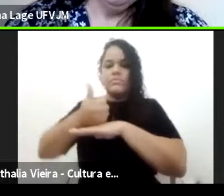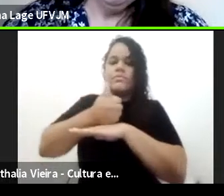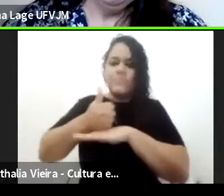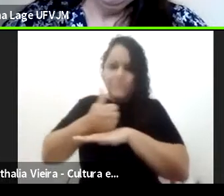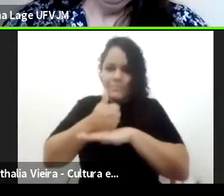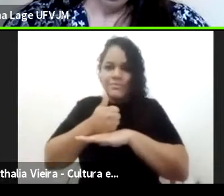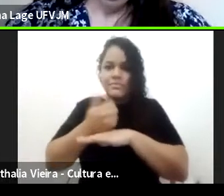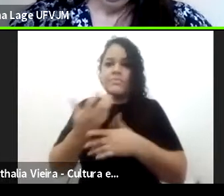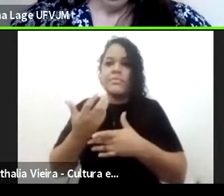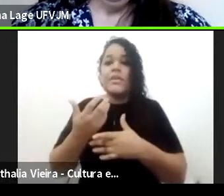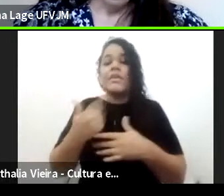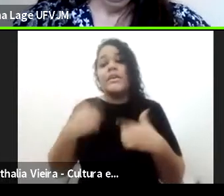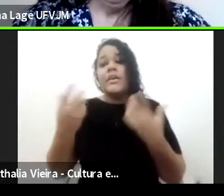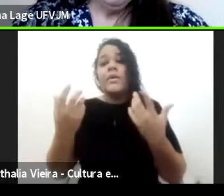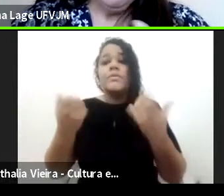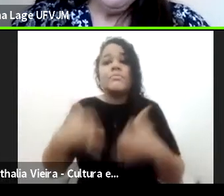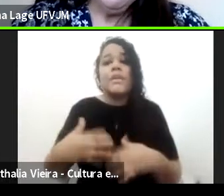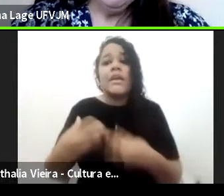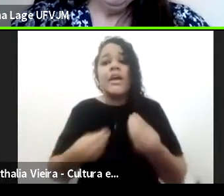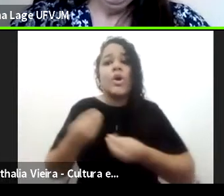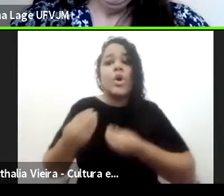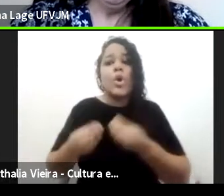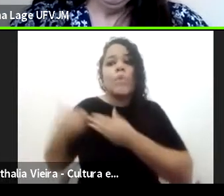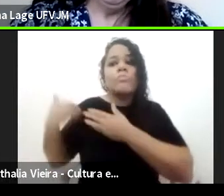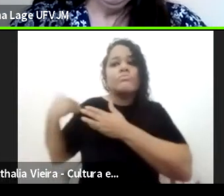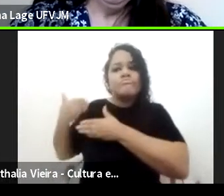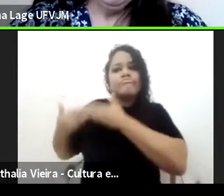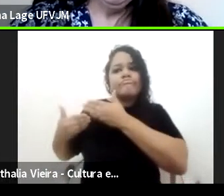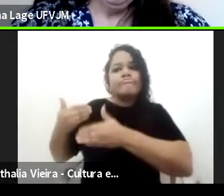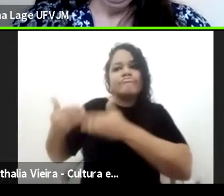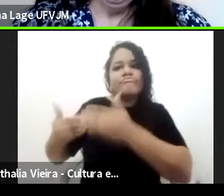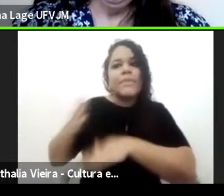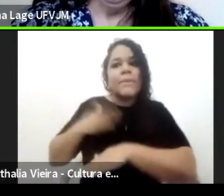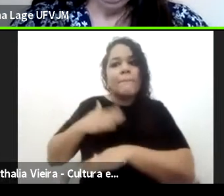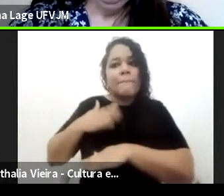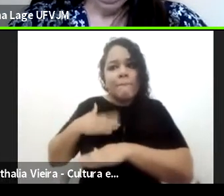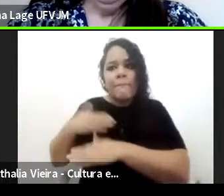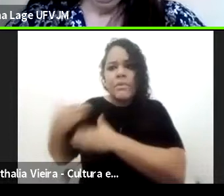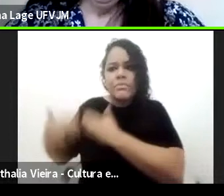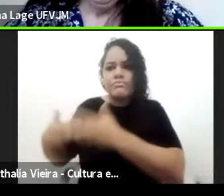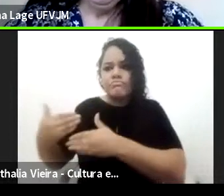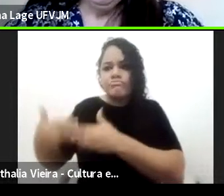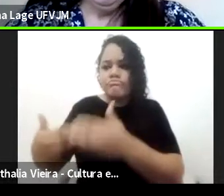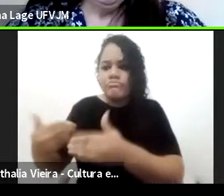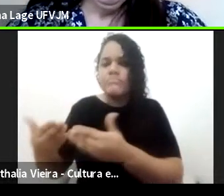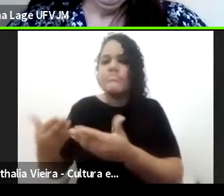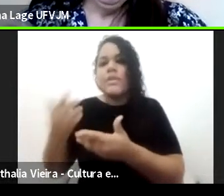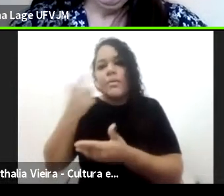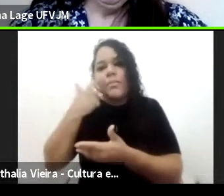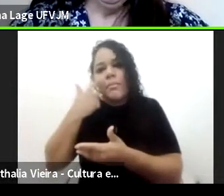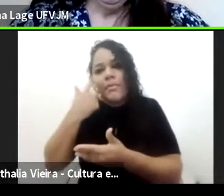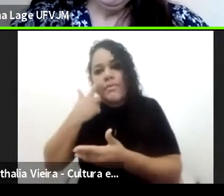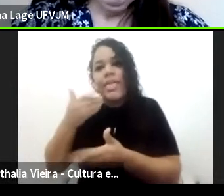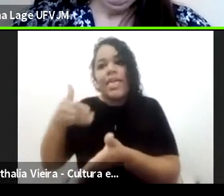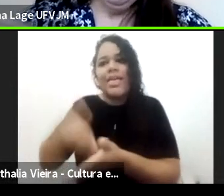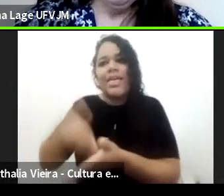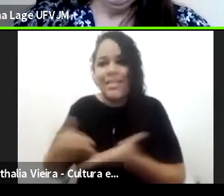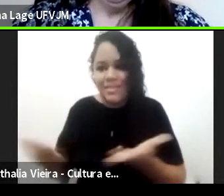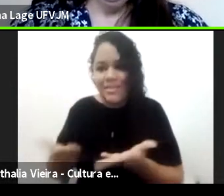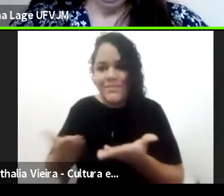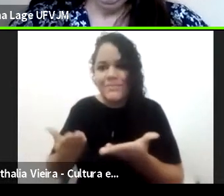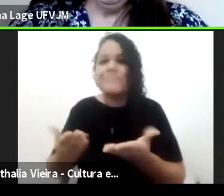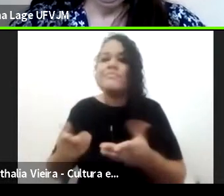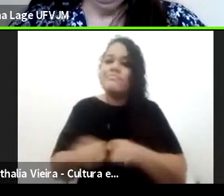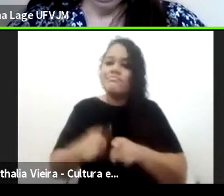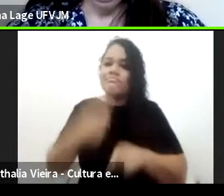apresentar isso aqui e falar um pouco de quem sou eu mesmo, enquanto pesquisadora. Acho que esse movimento de trabalhar